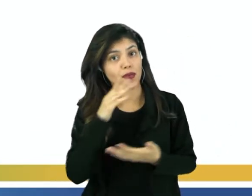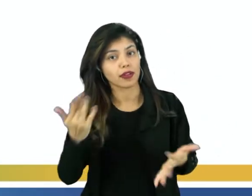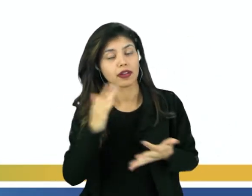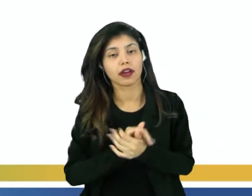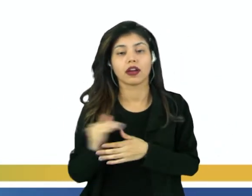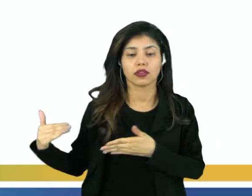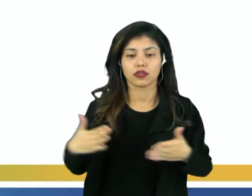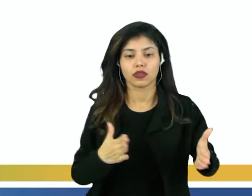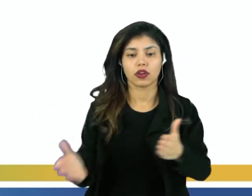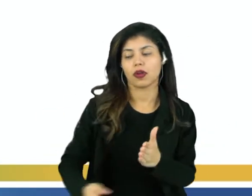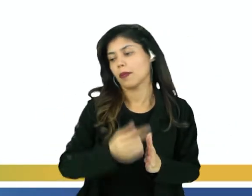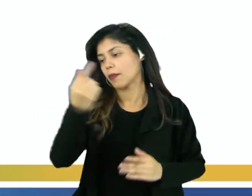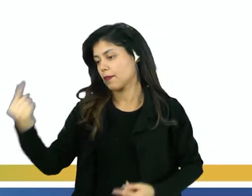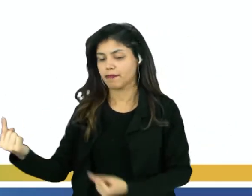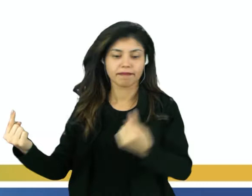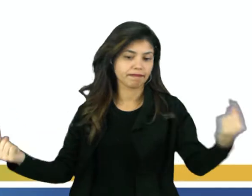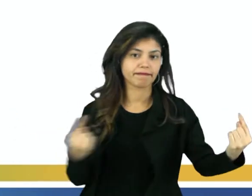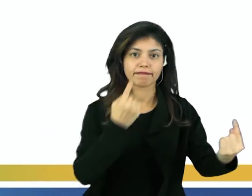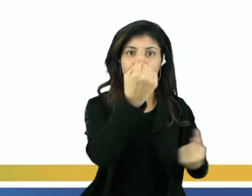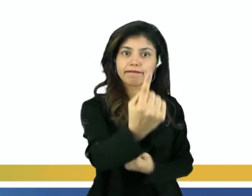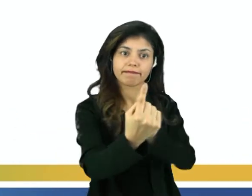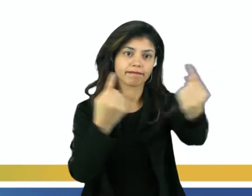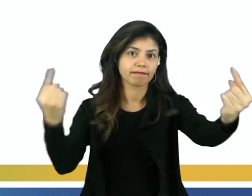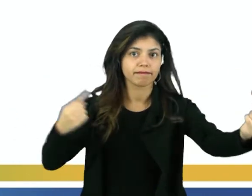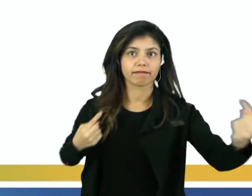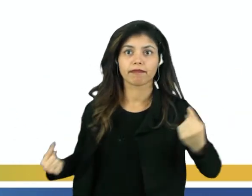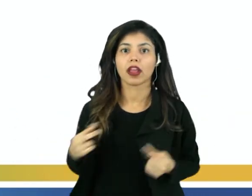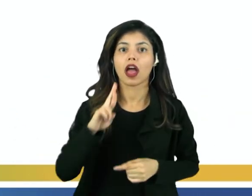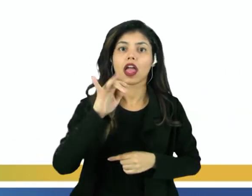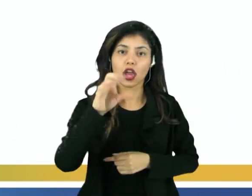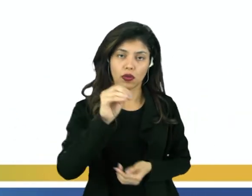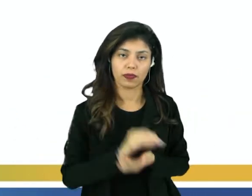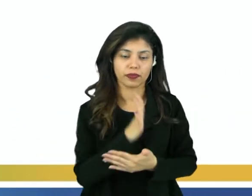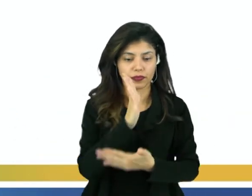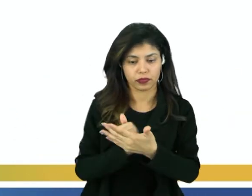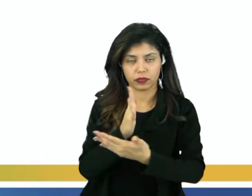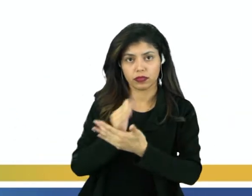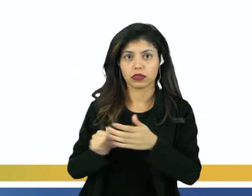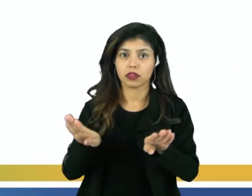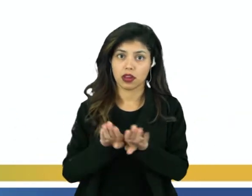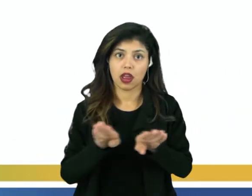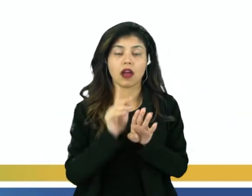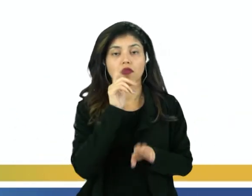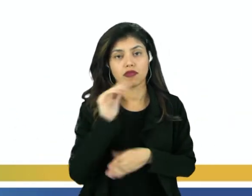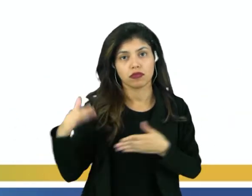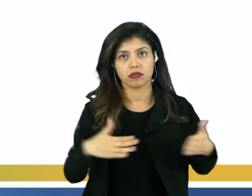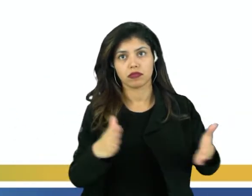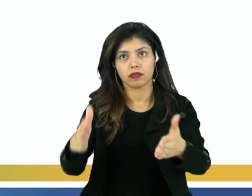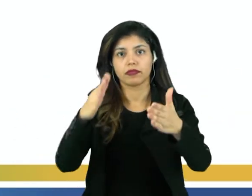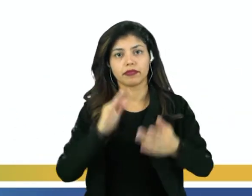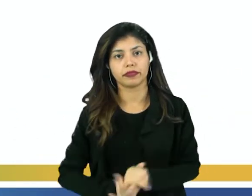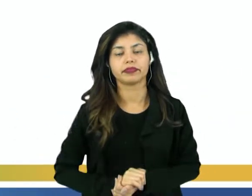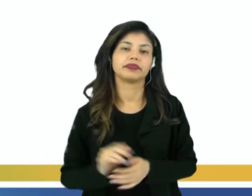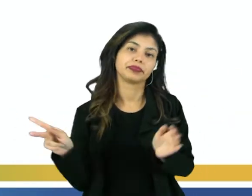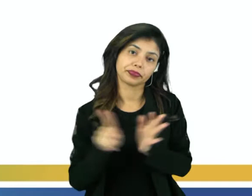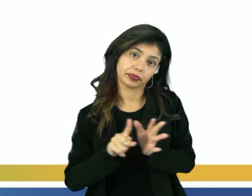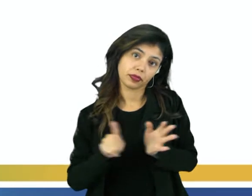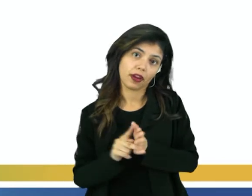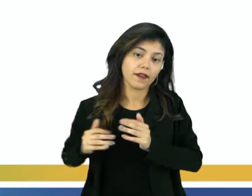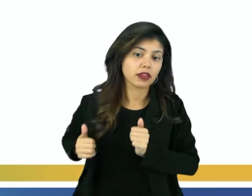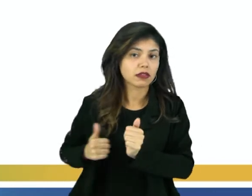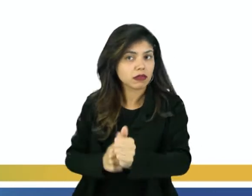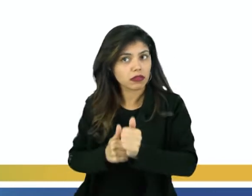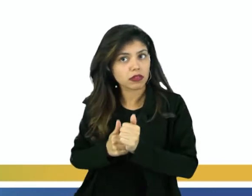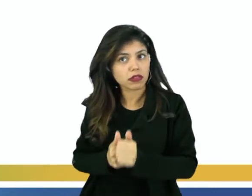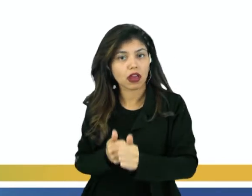de um rio para cá, outro rio para lá. Então, essa é uma das formas de divisor, de dividir as águas de um modo geral. Ele vai seguindo